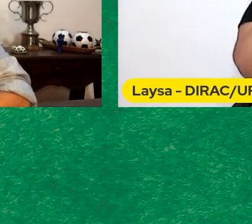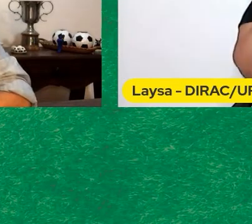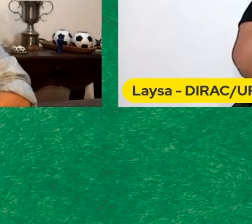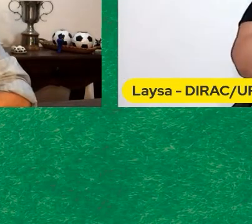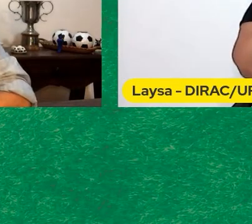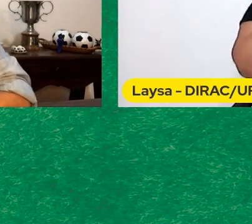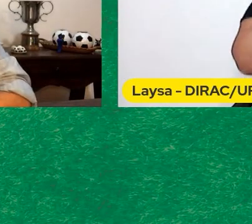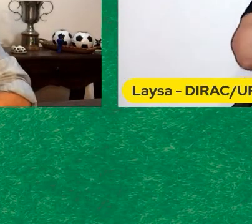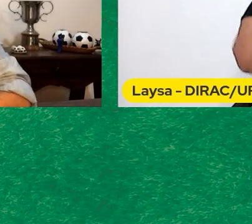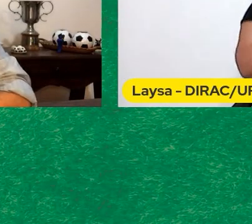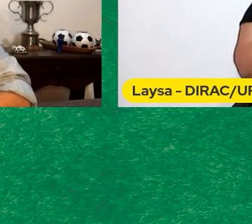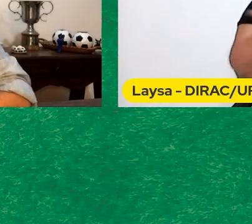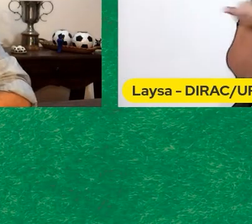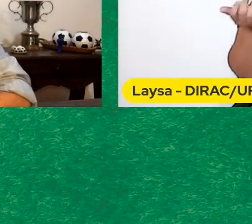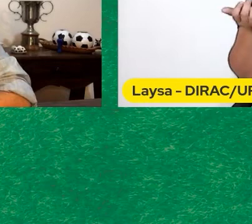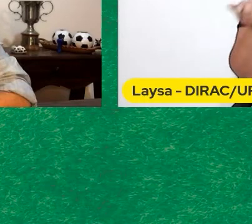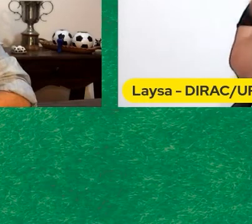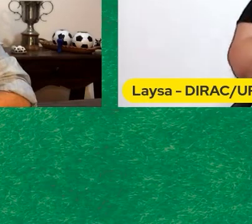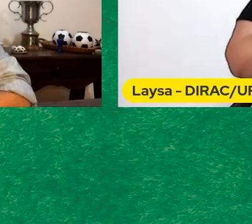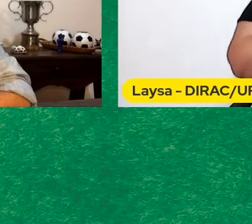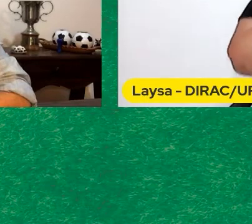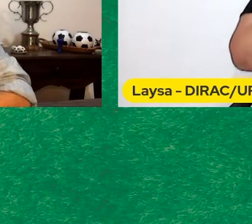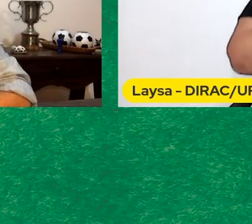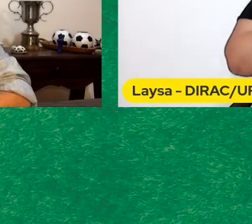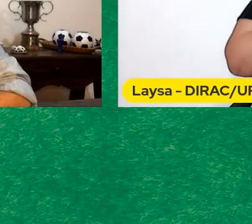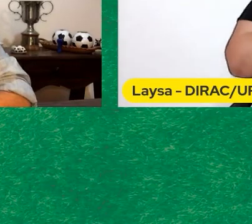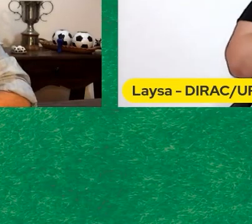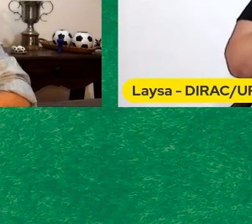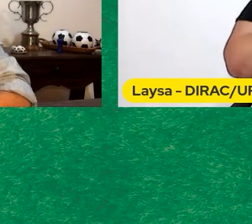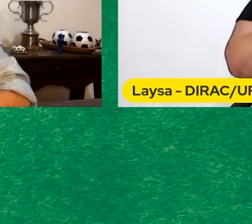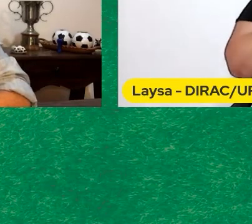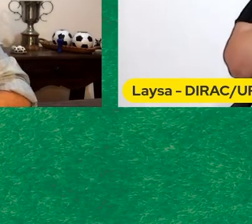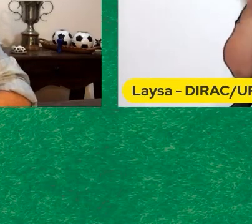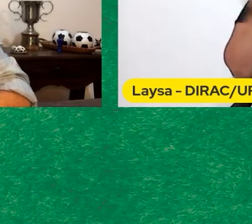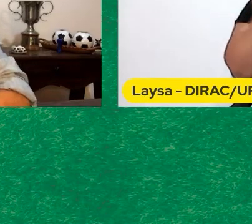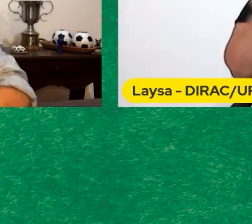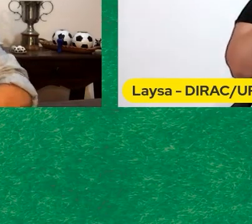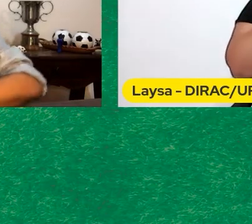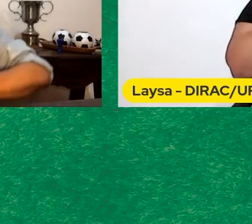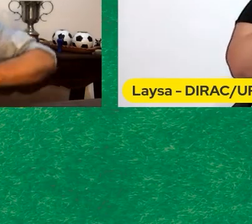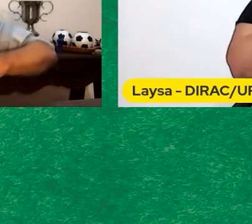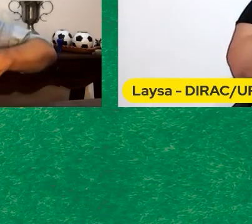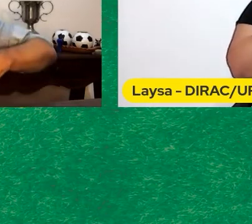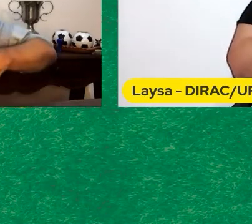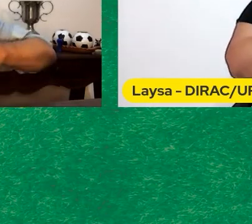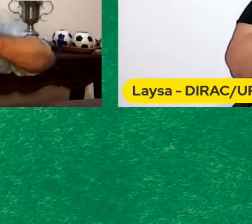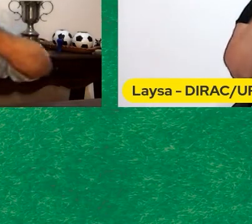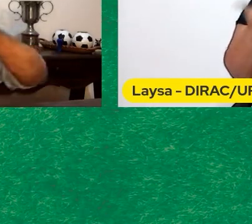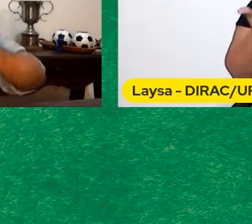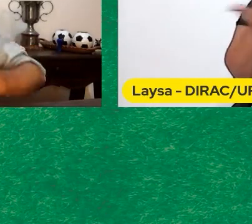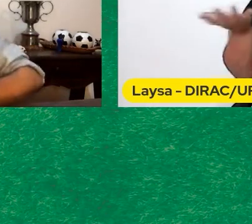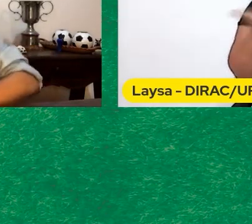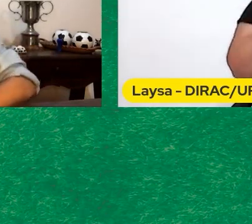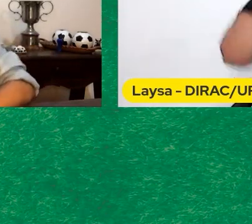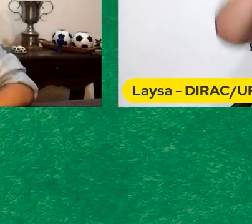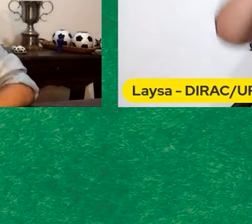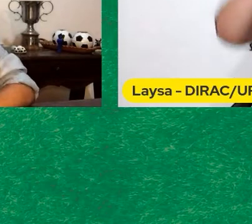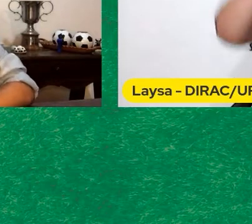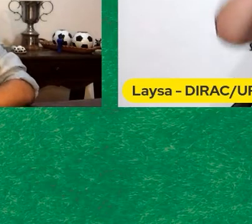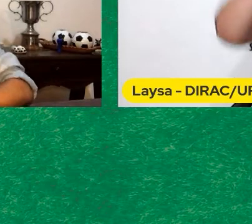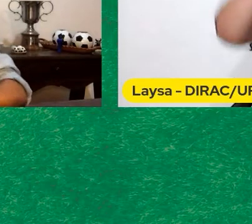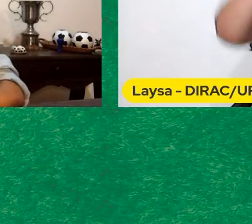Poderia aliar cinema e futebol De maneira mais fabulosa como ele Por isso repito Que é um grande orgulho